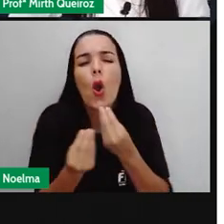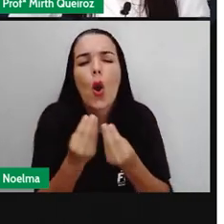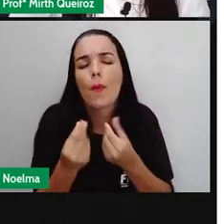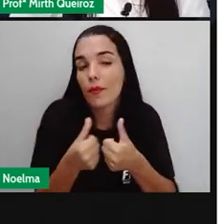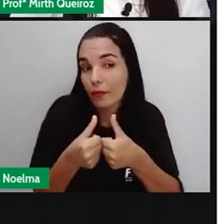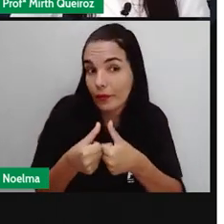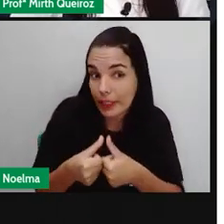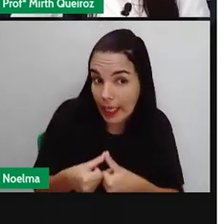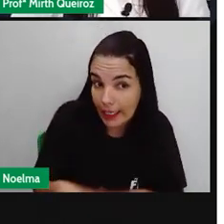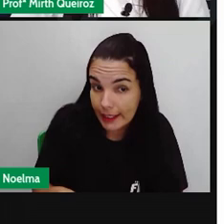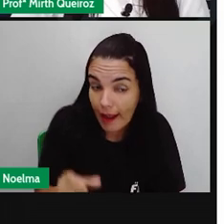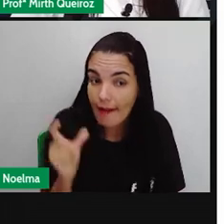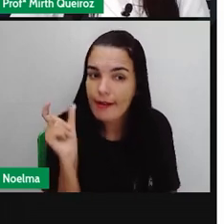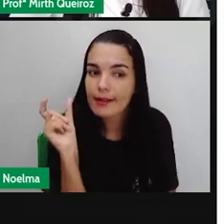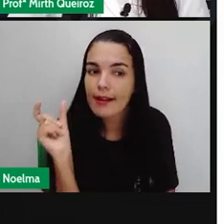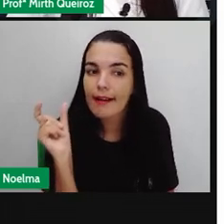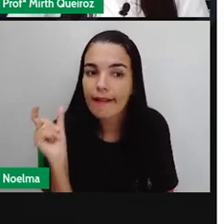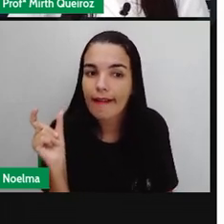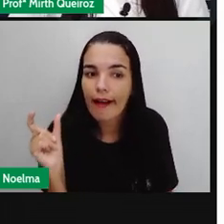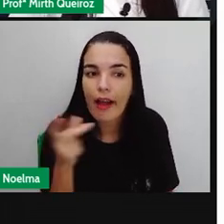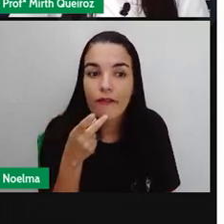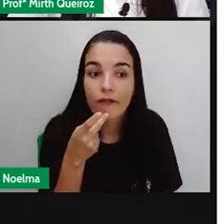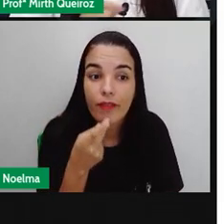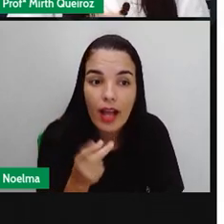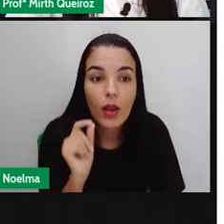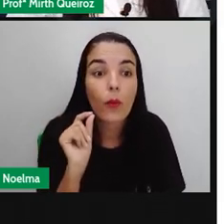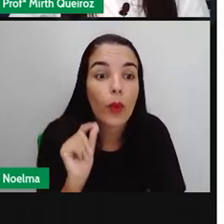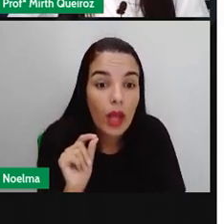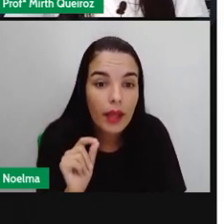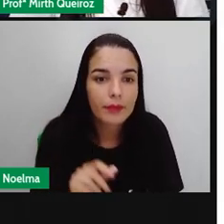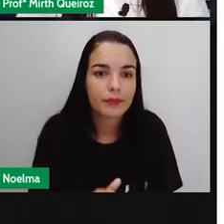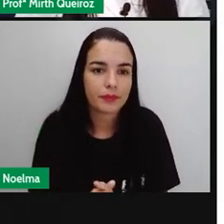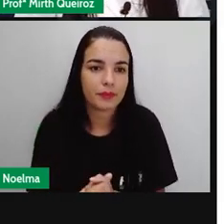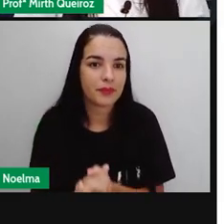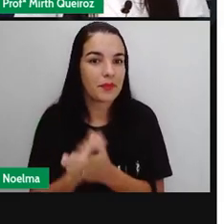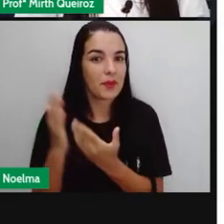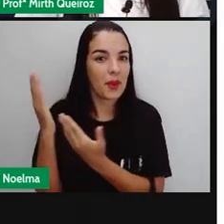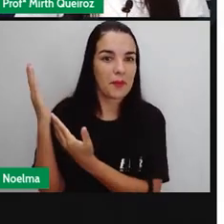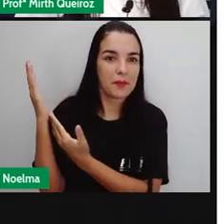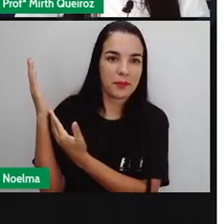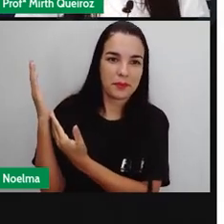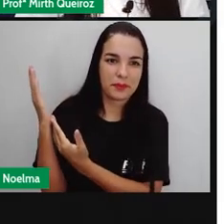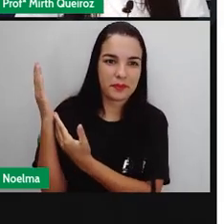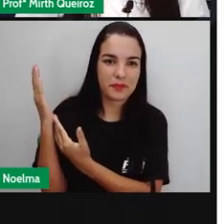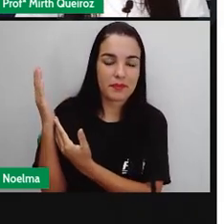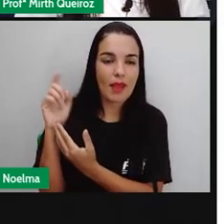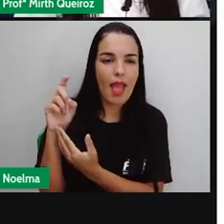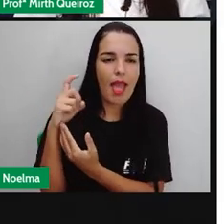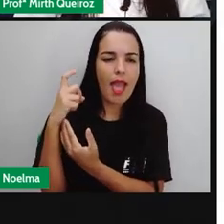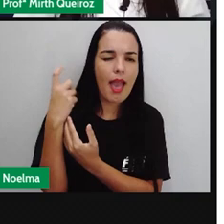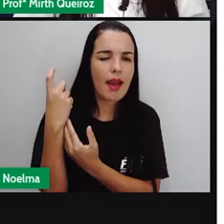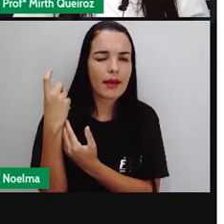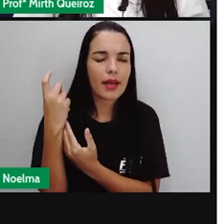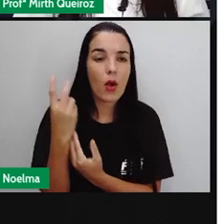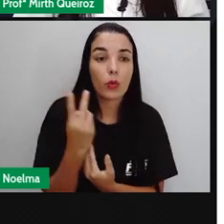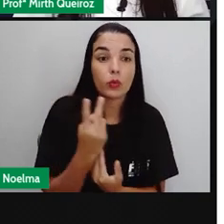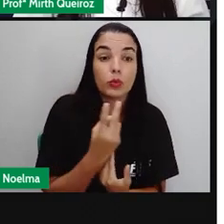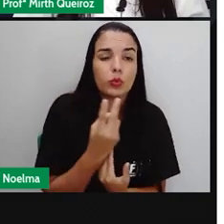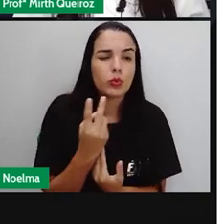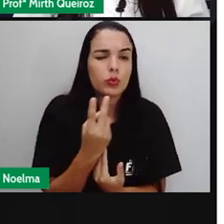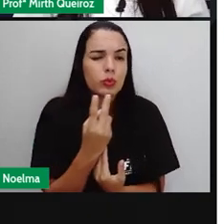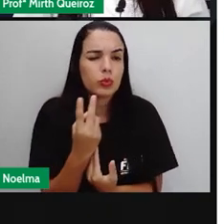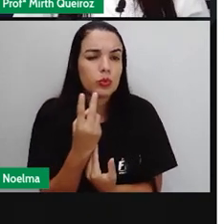essa fala do narrador? Vamos ver? Era uma vez duas